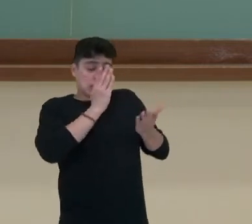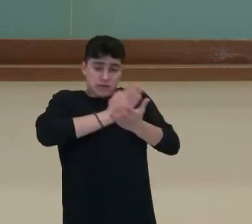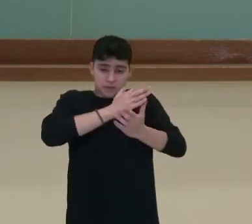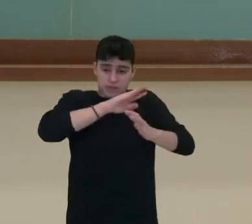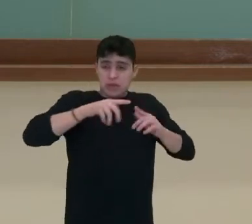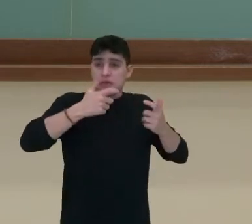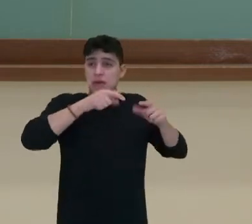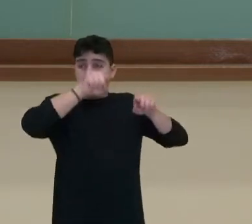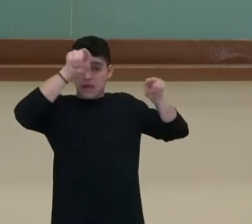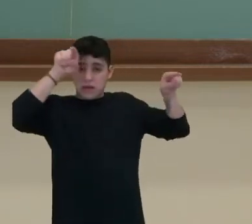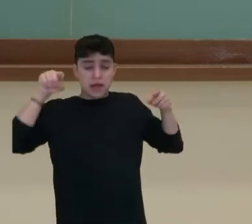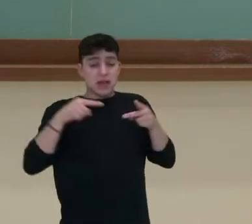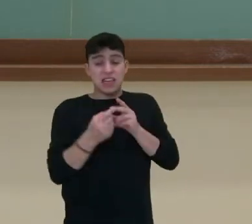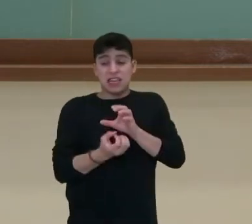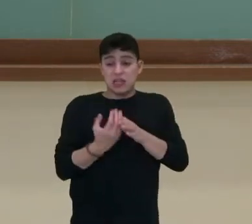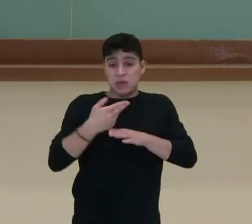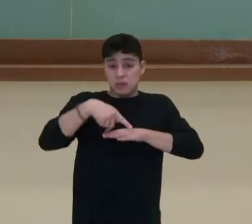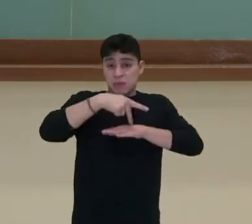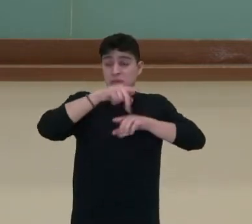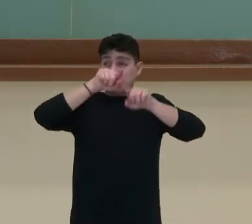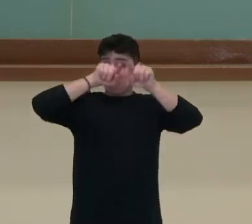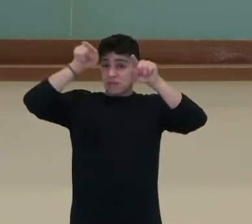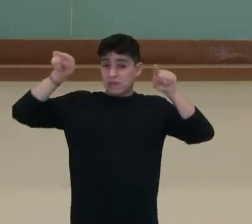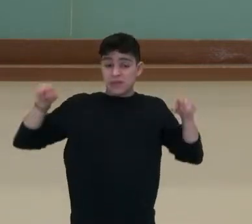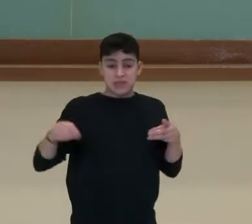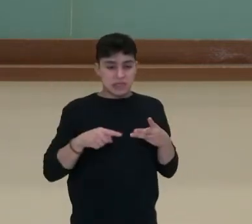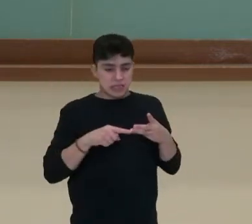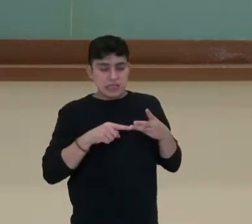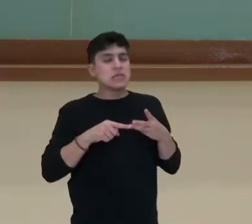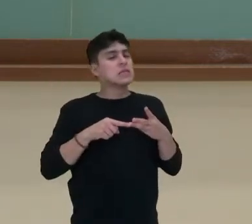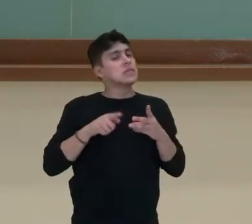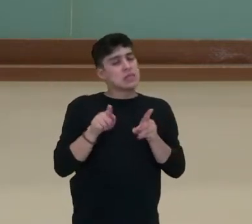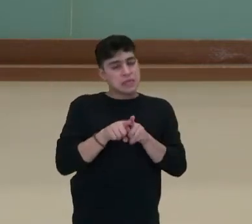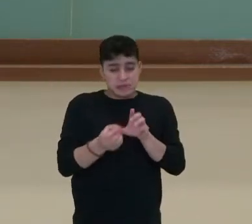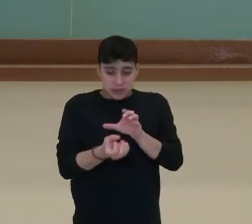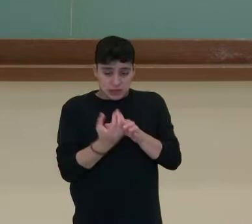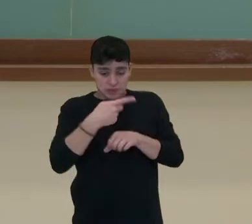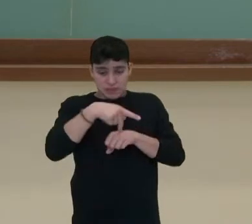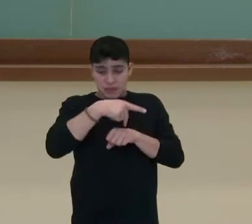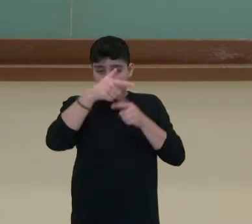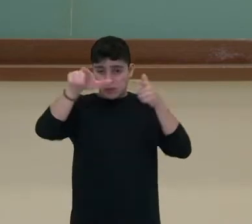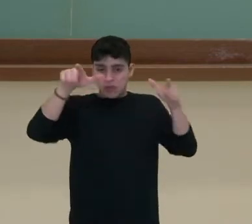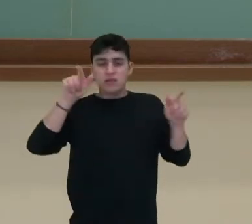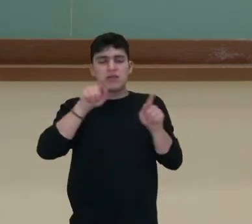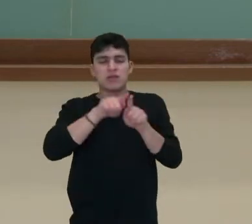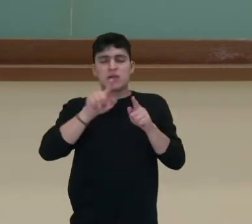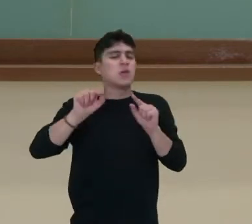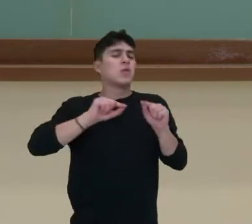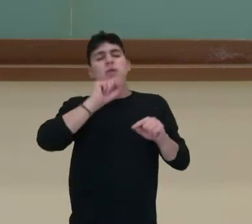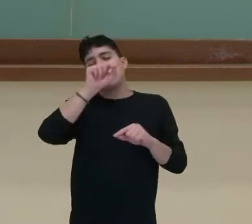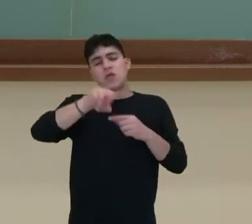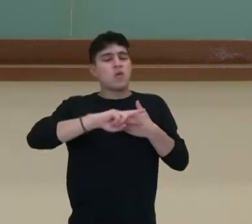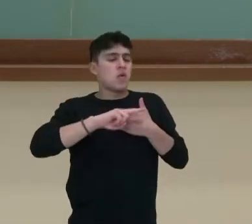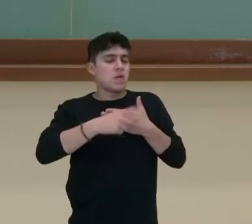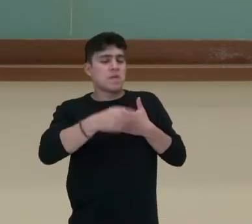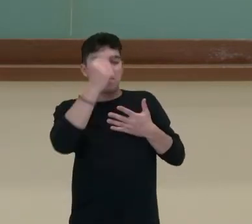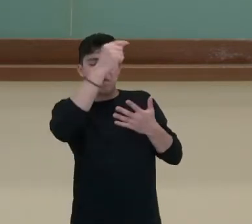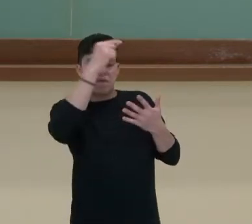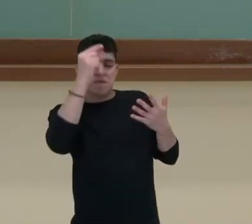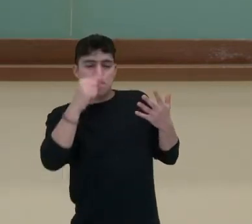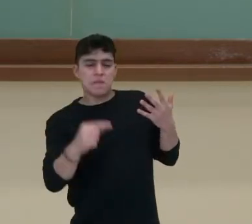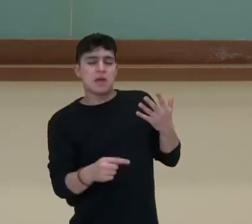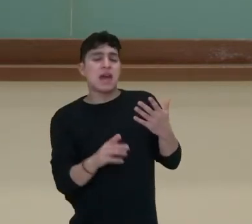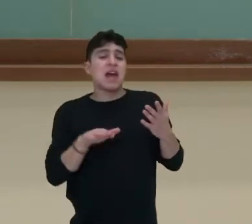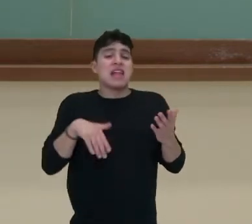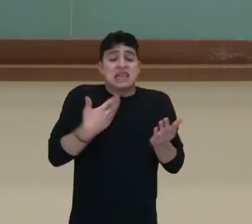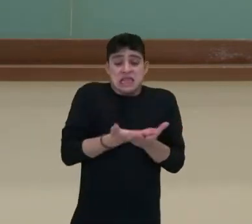criando inúmeros novos países e trazendo consequências que se alaçam do século 20 até o período contemporâneo.